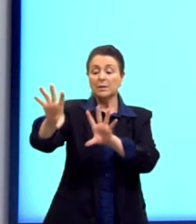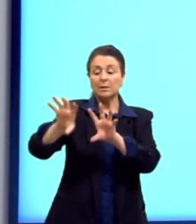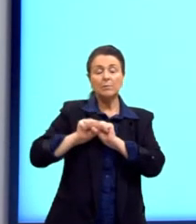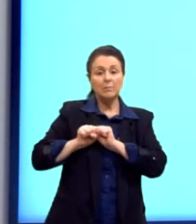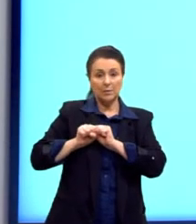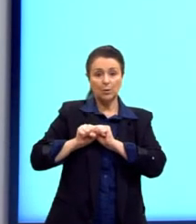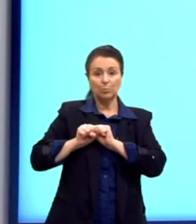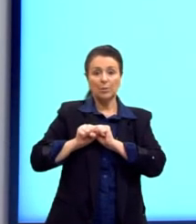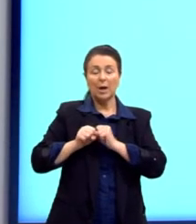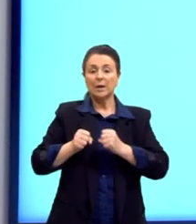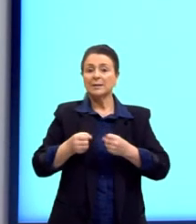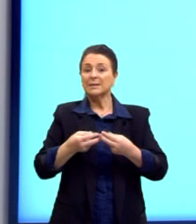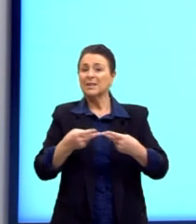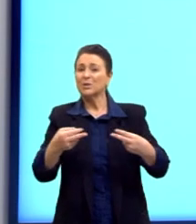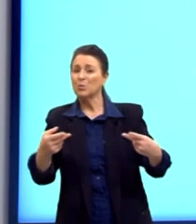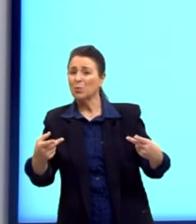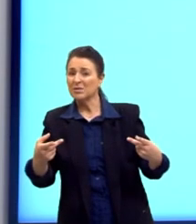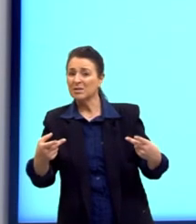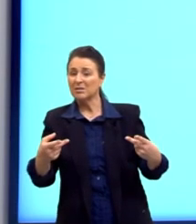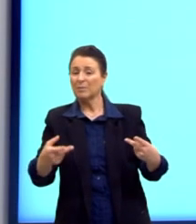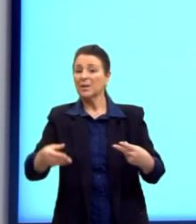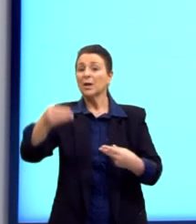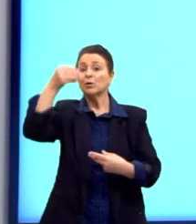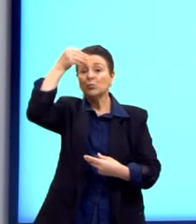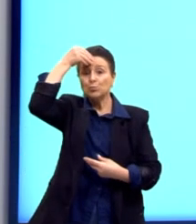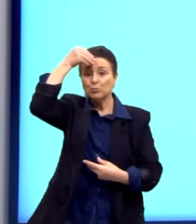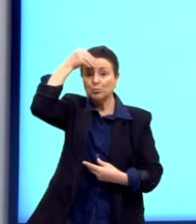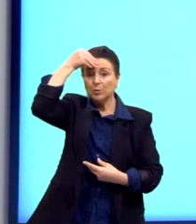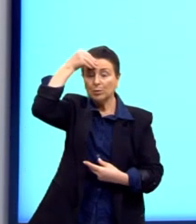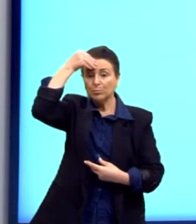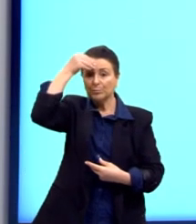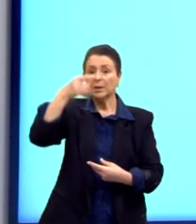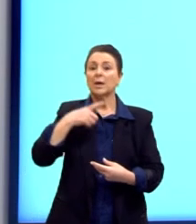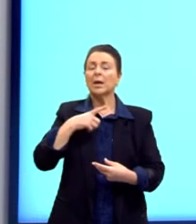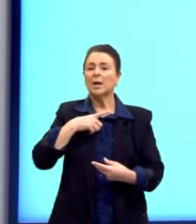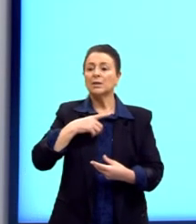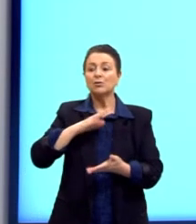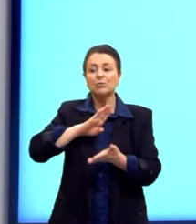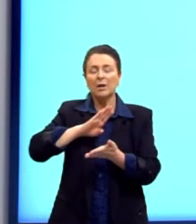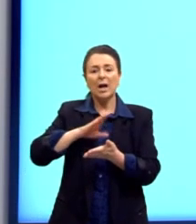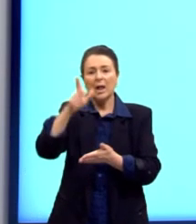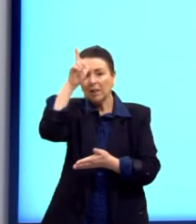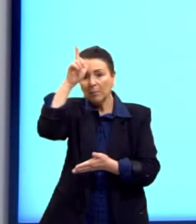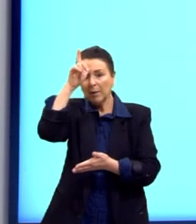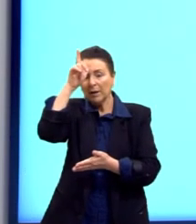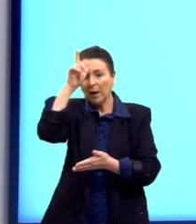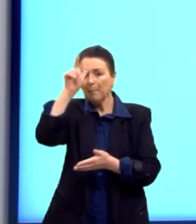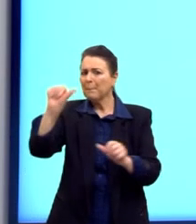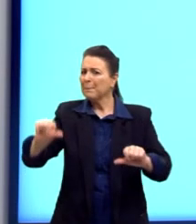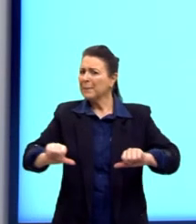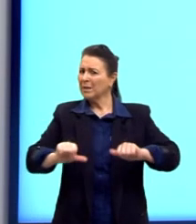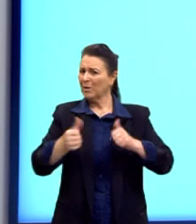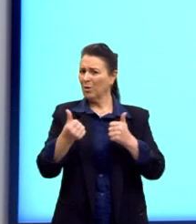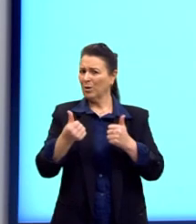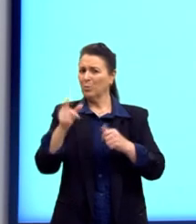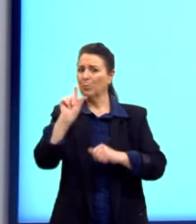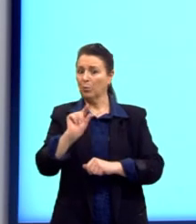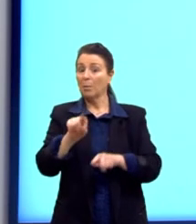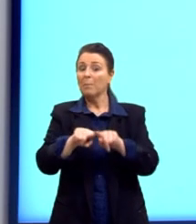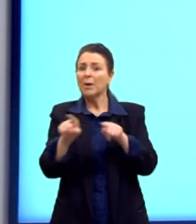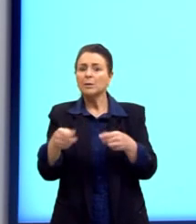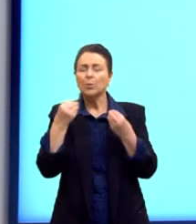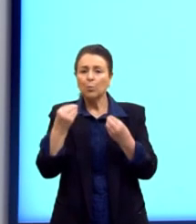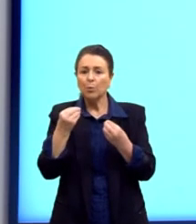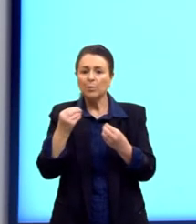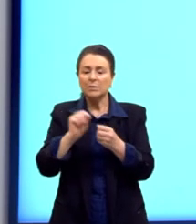de judeus, eles conseguem tirar um pouco a Alemanha da crise, né, mas usando essas estratégias de forçar judeus a trabalhar para eles,